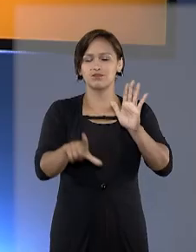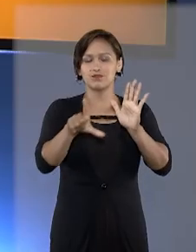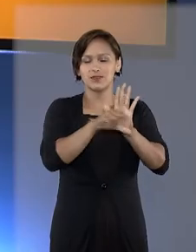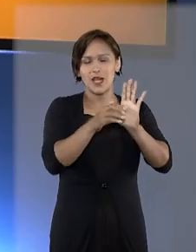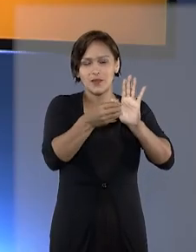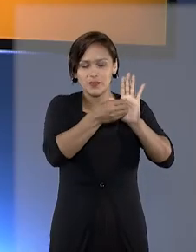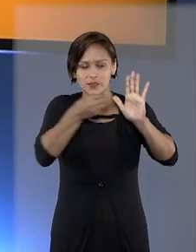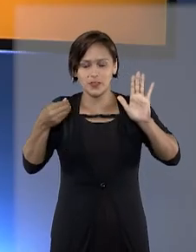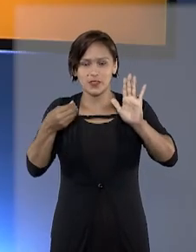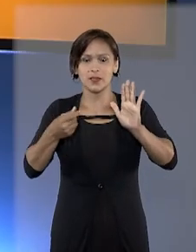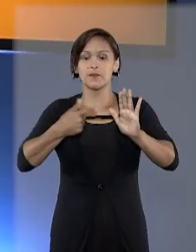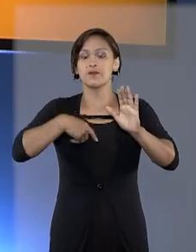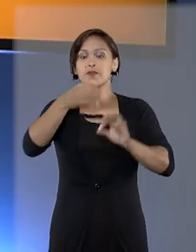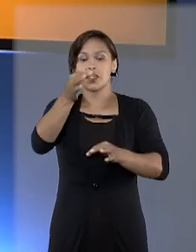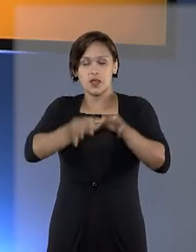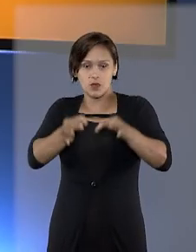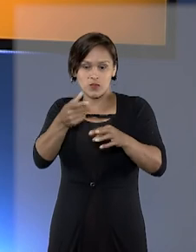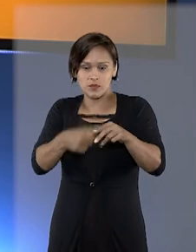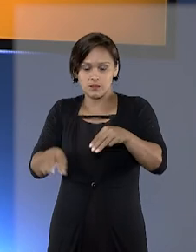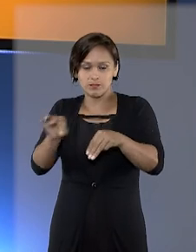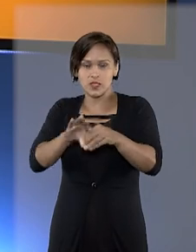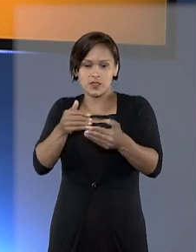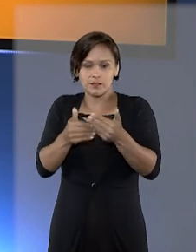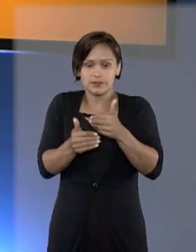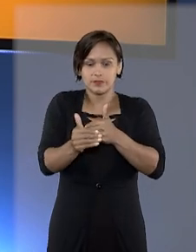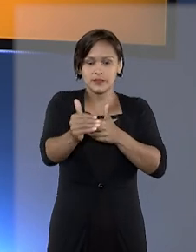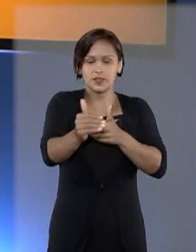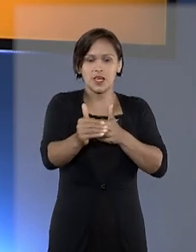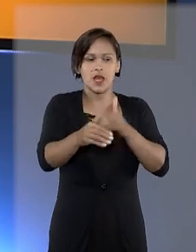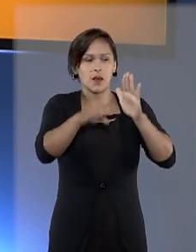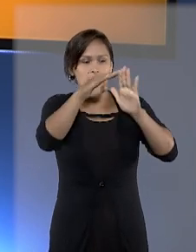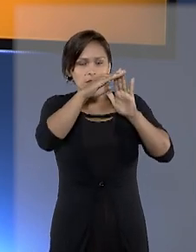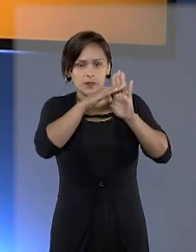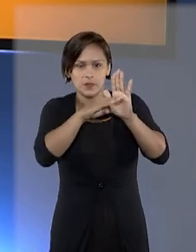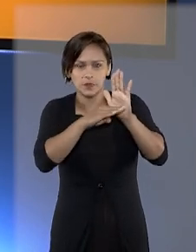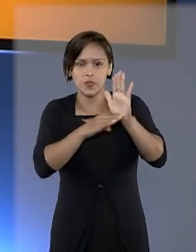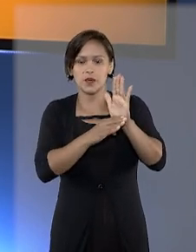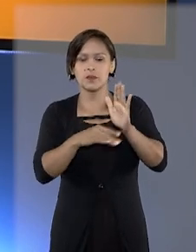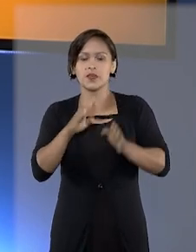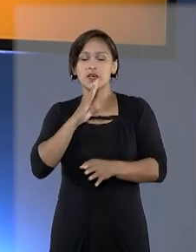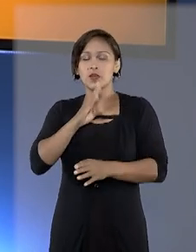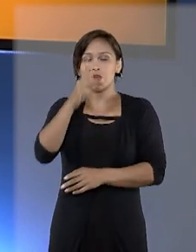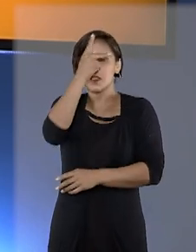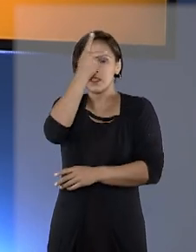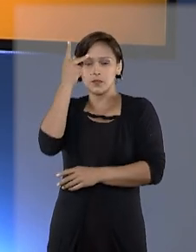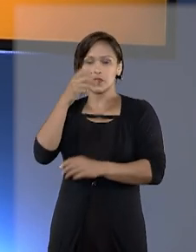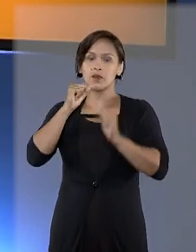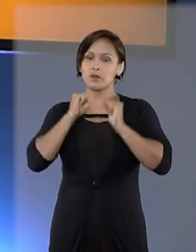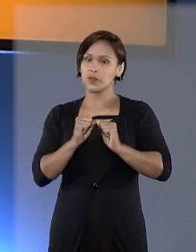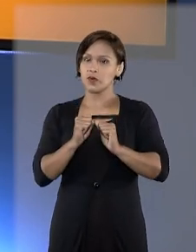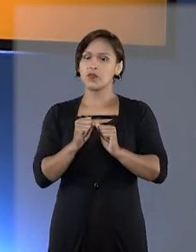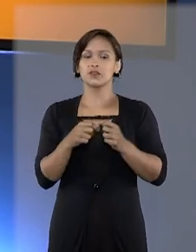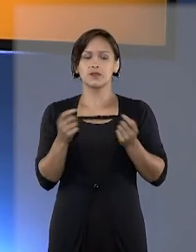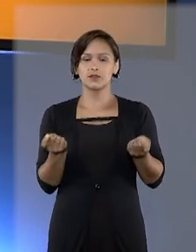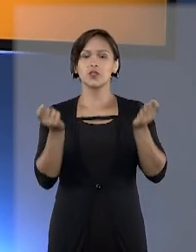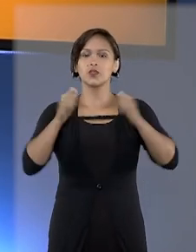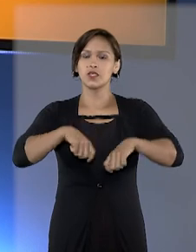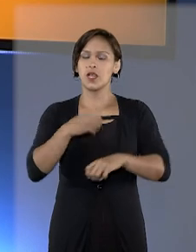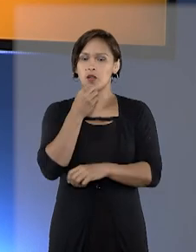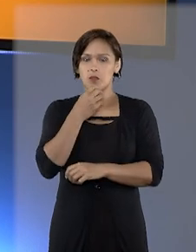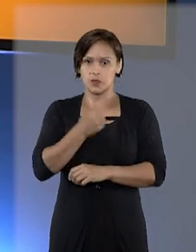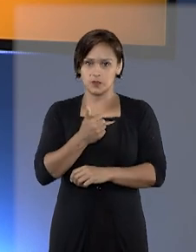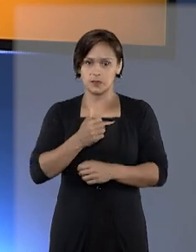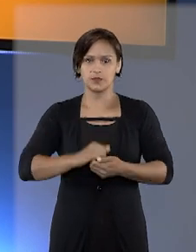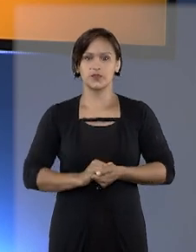E os ministros estabeleceram, a partir daí, diretrizes para que o reconhecimento de pessoas possa ser considerado